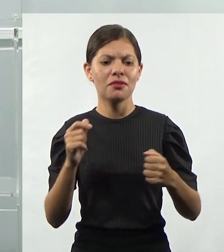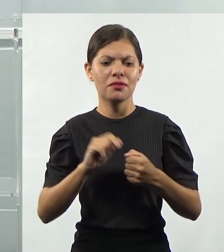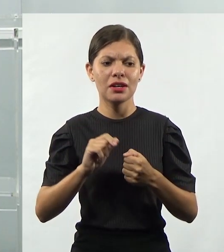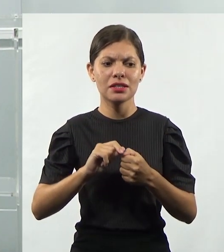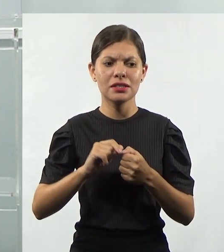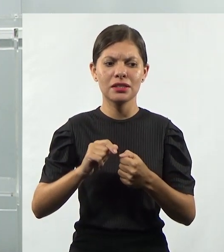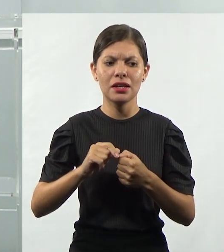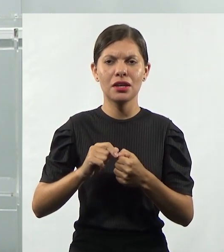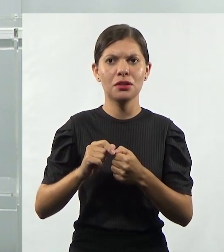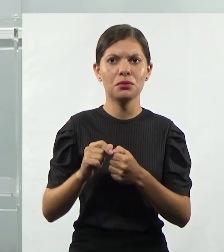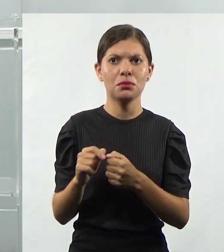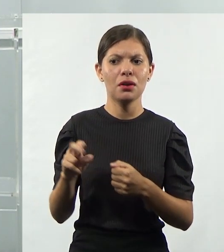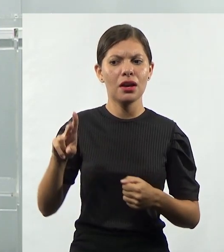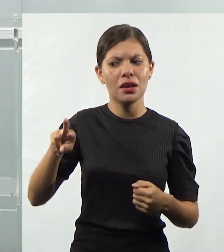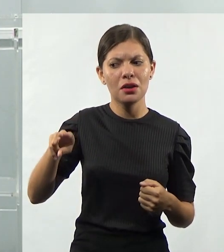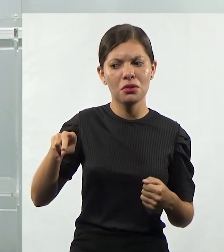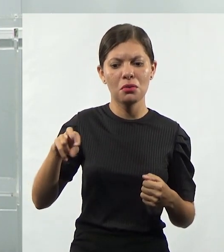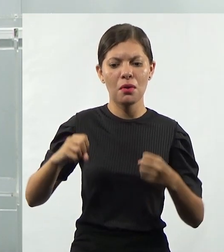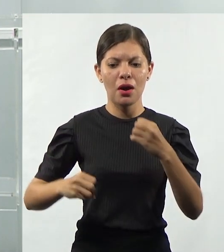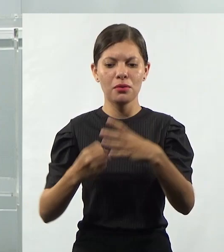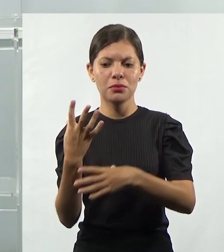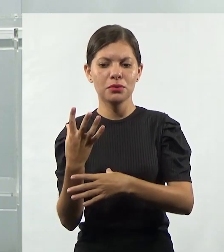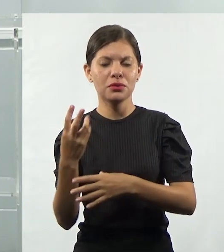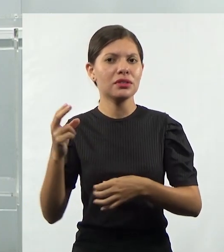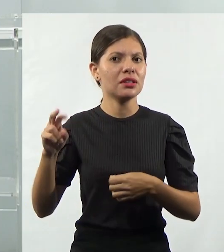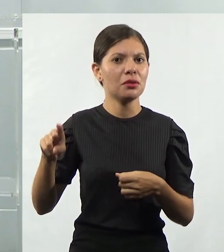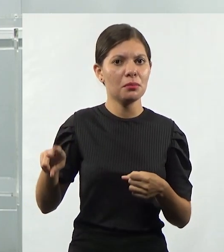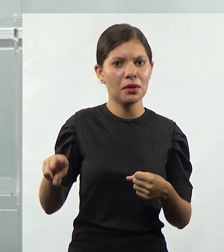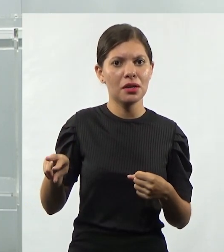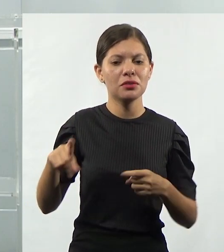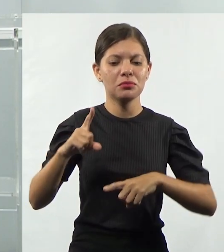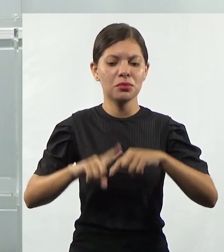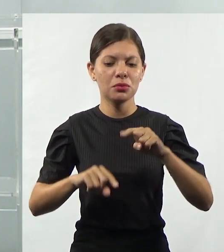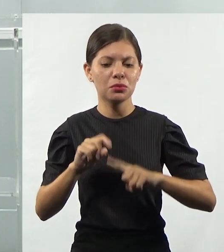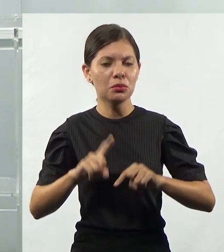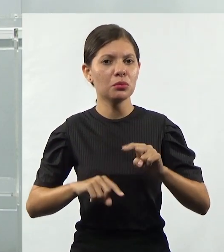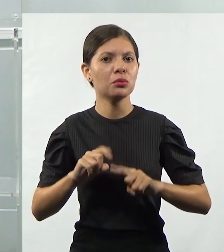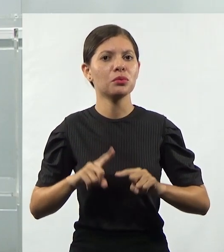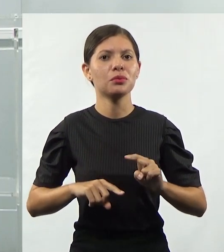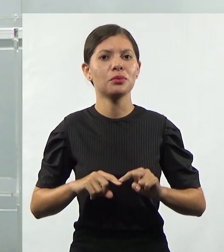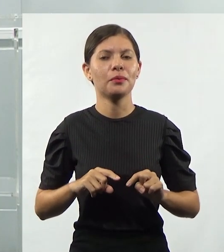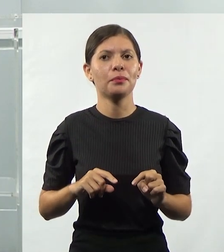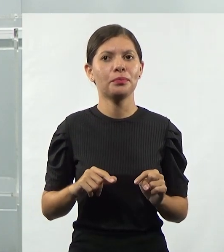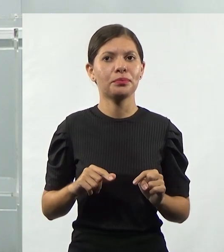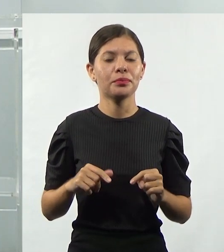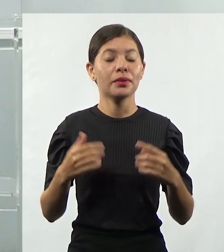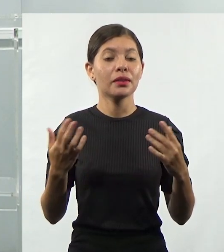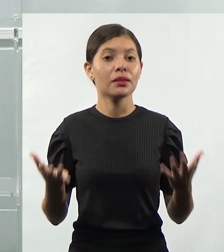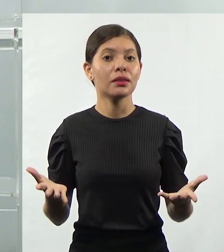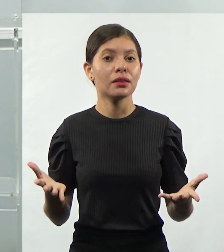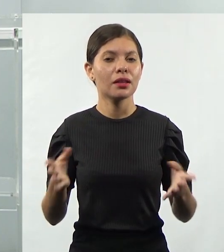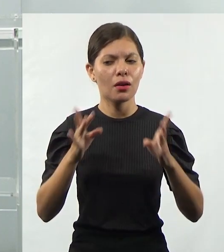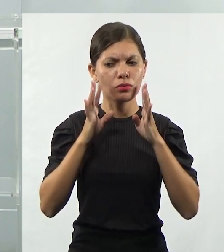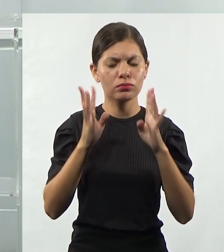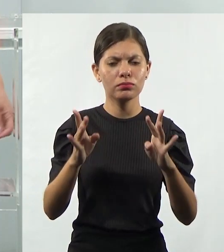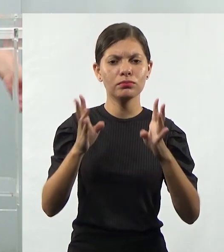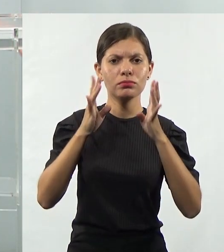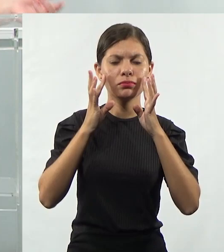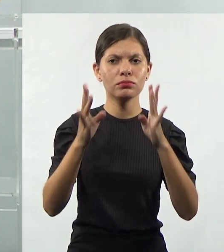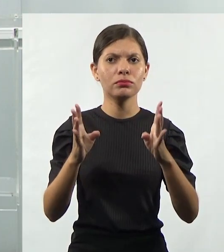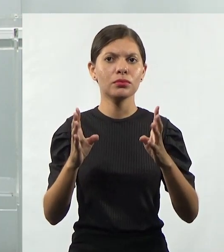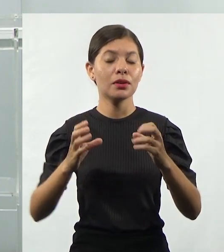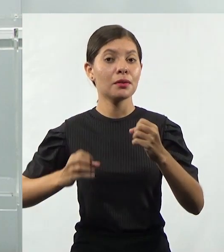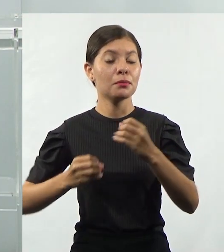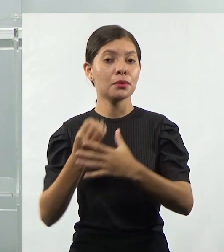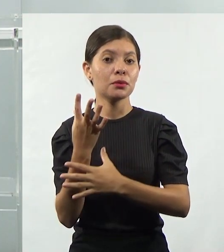gente faz, produzindo o mesmo que a gente produz, né? O mesmo produto ou o mesmo serviço. Então, a gente tem que estar atento também